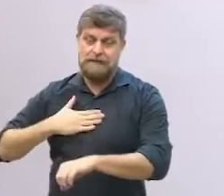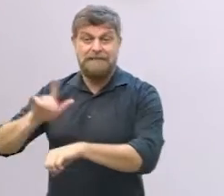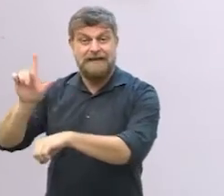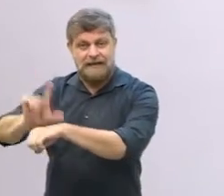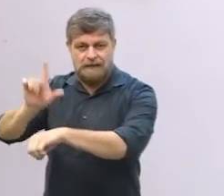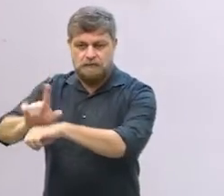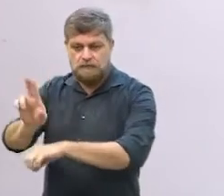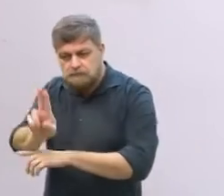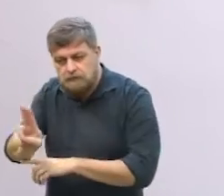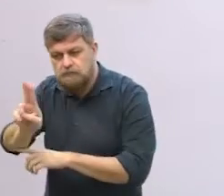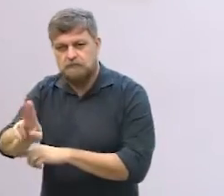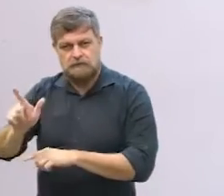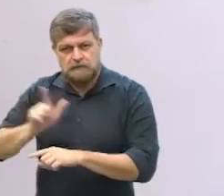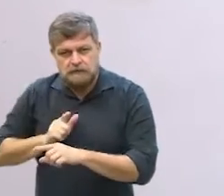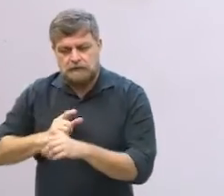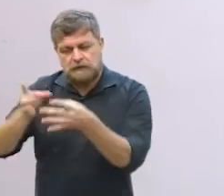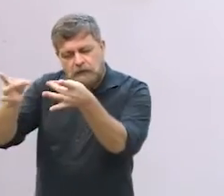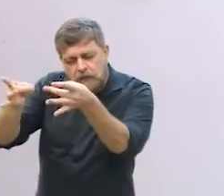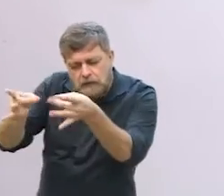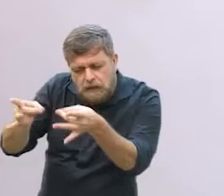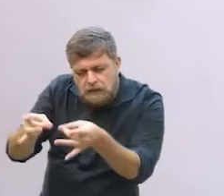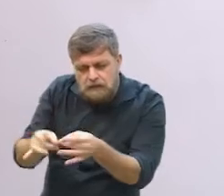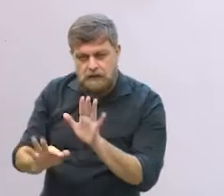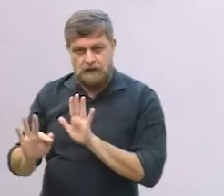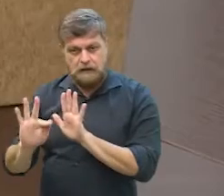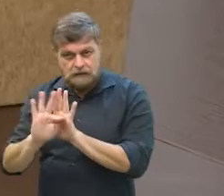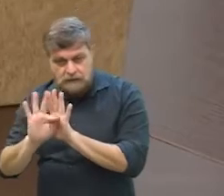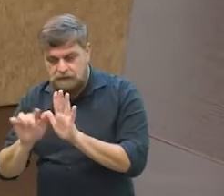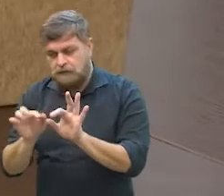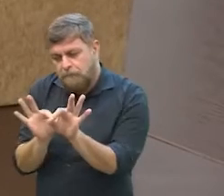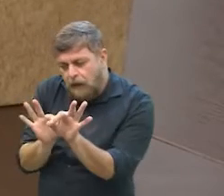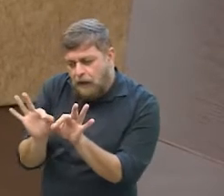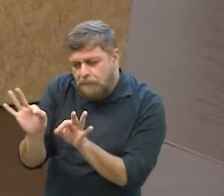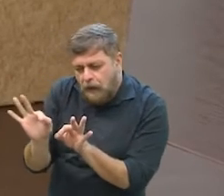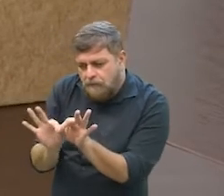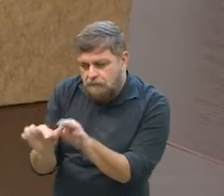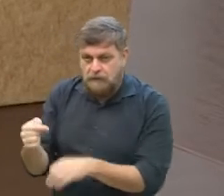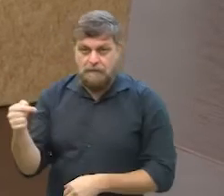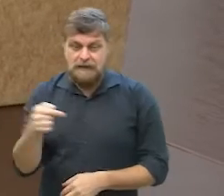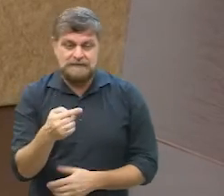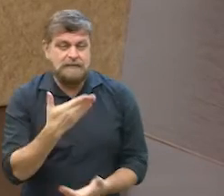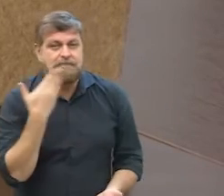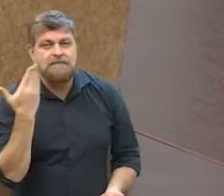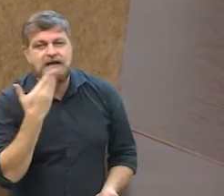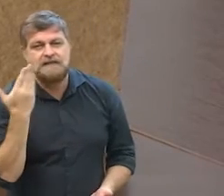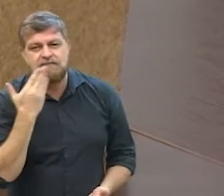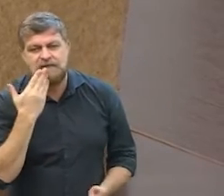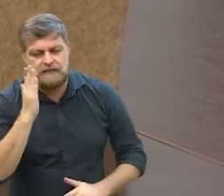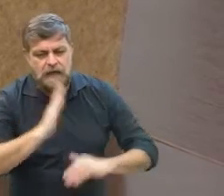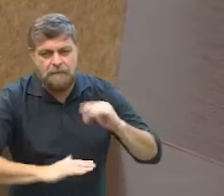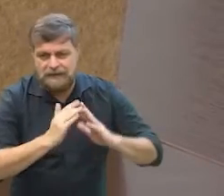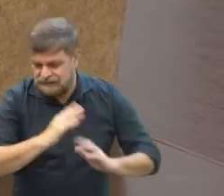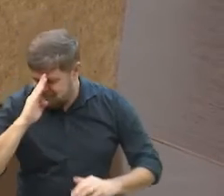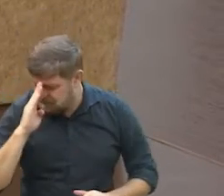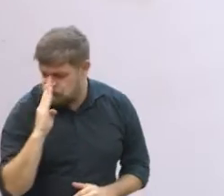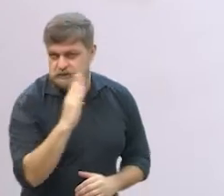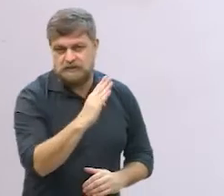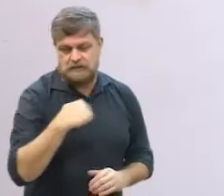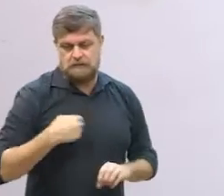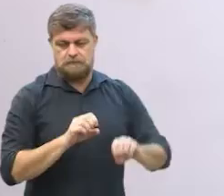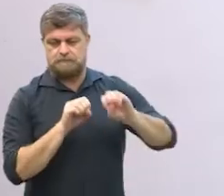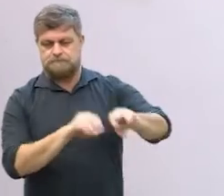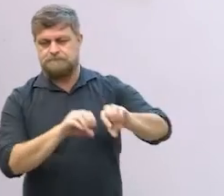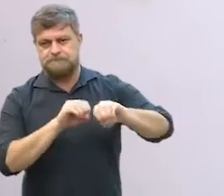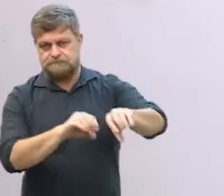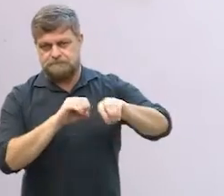ele precisa tem toda a técnica de temperagem mas aqui a intenção é trazer algo mais prático pra vocês então